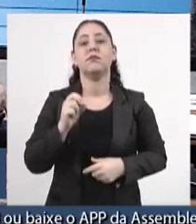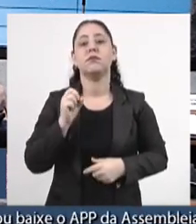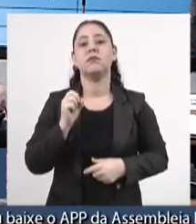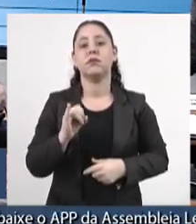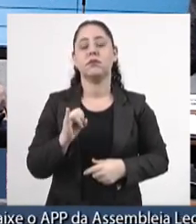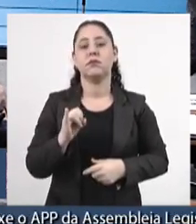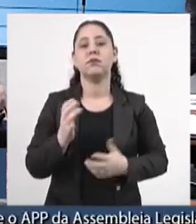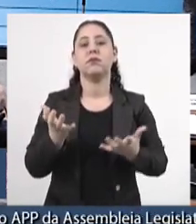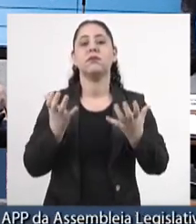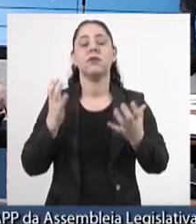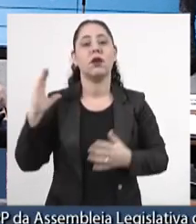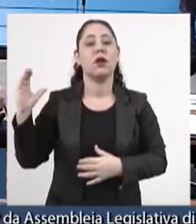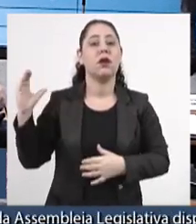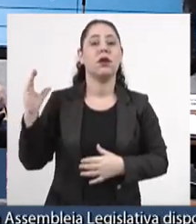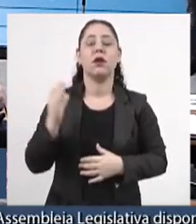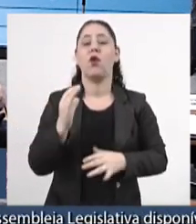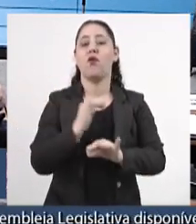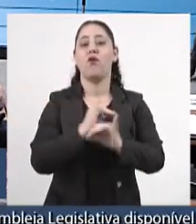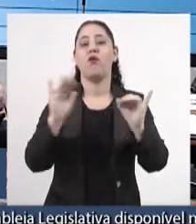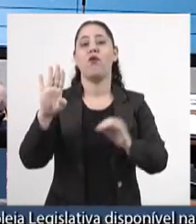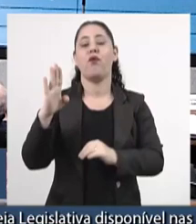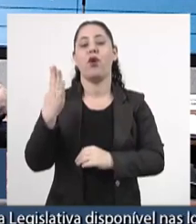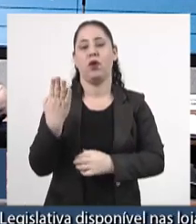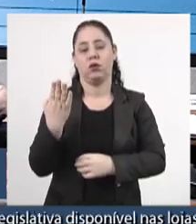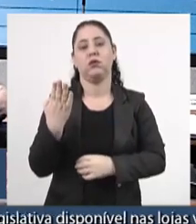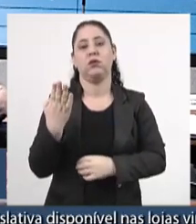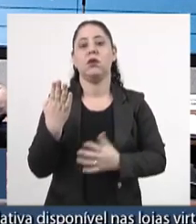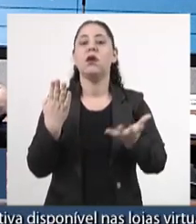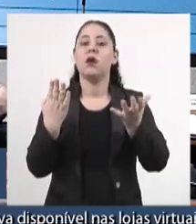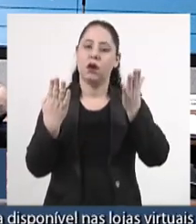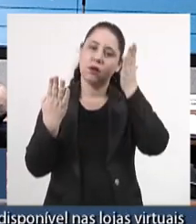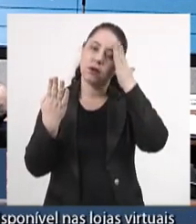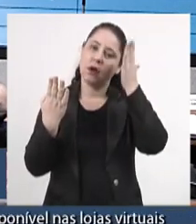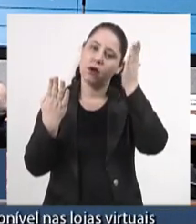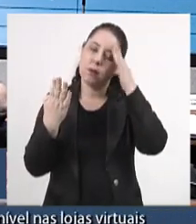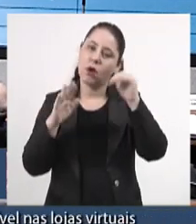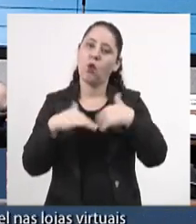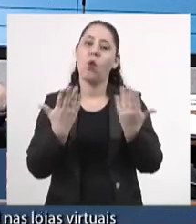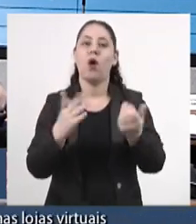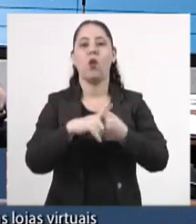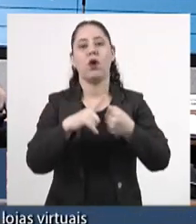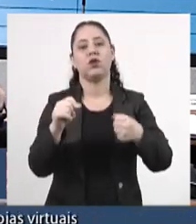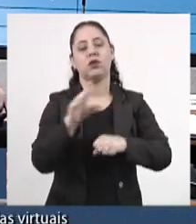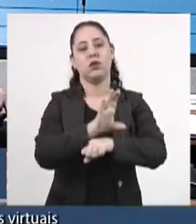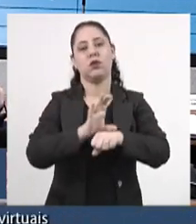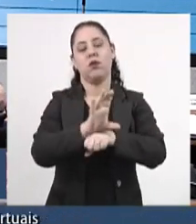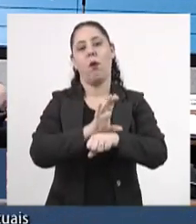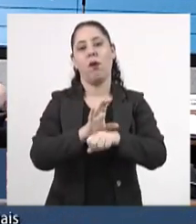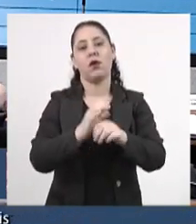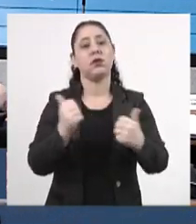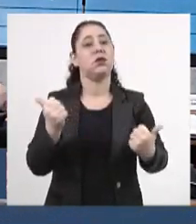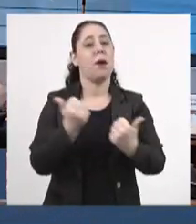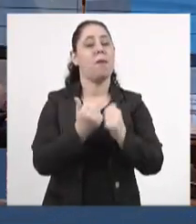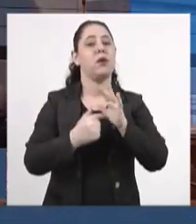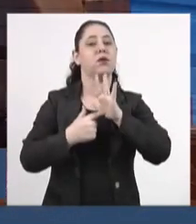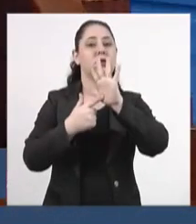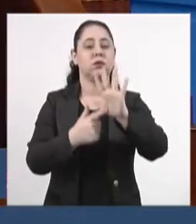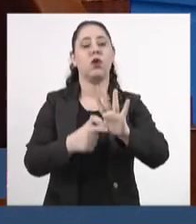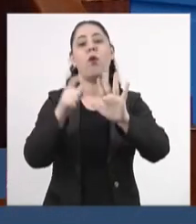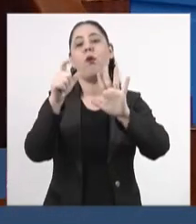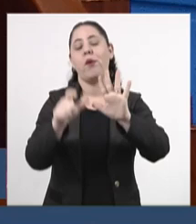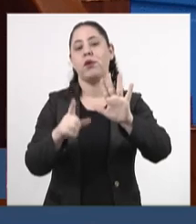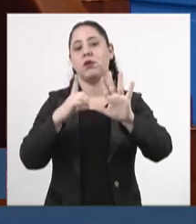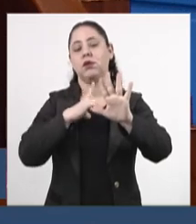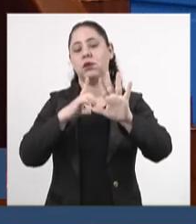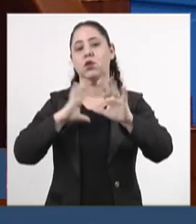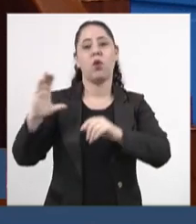querem criminalizar as fake news, eu quero saber qual é o artigo da Constituição que aponta onde